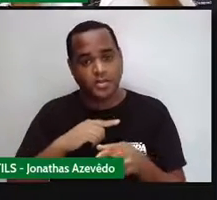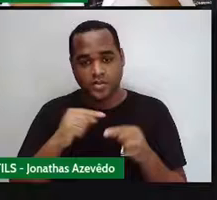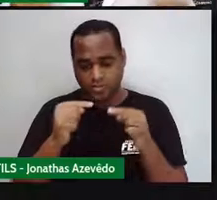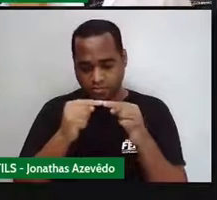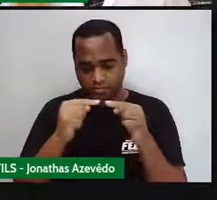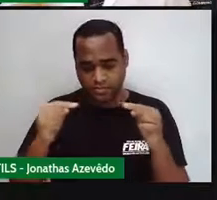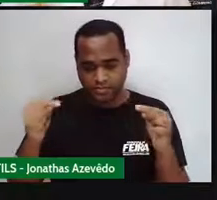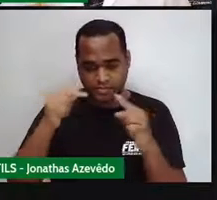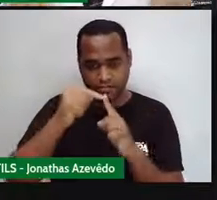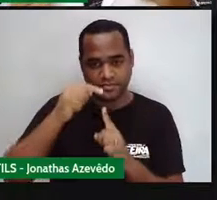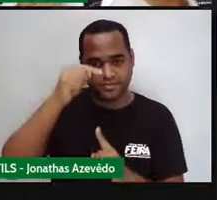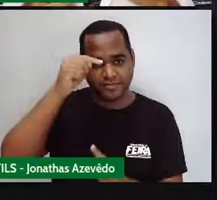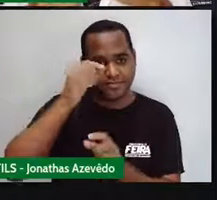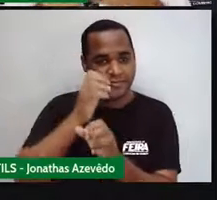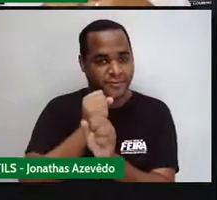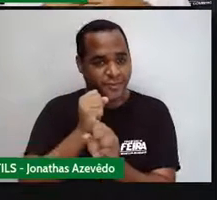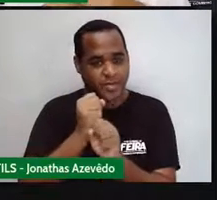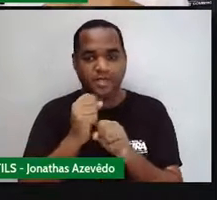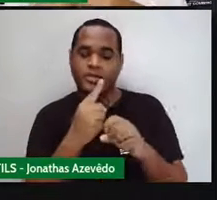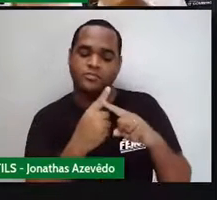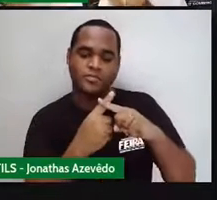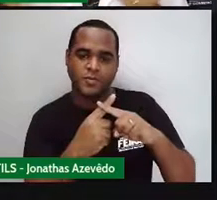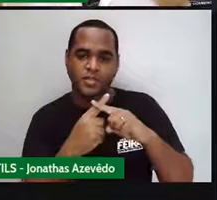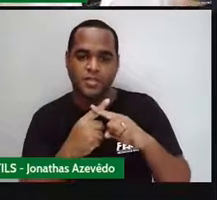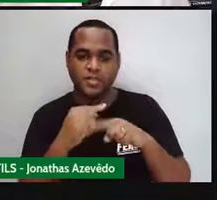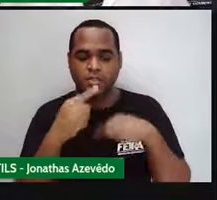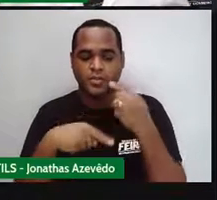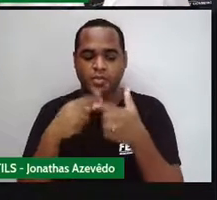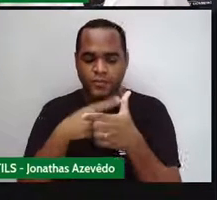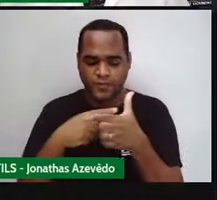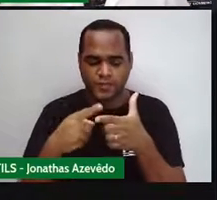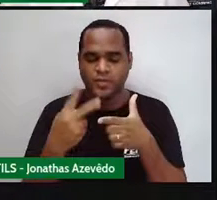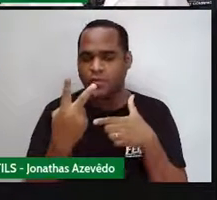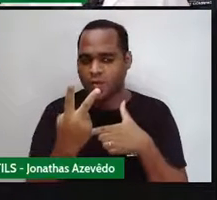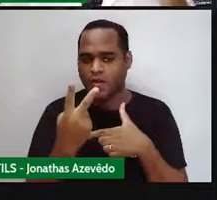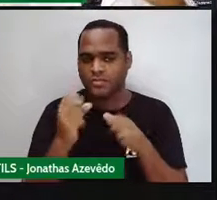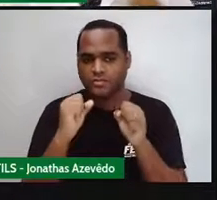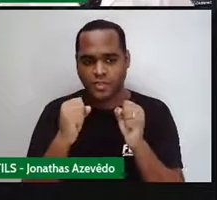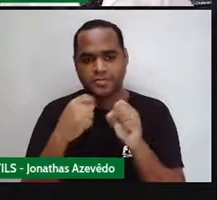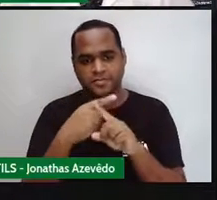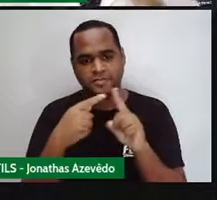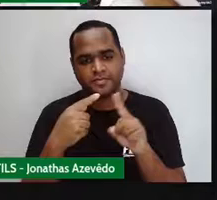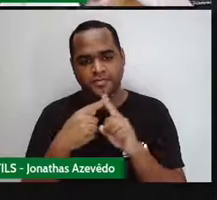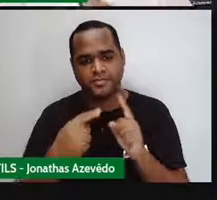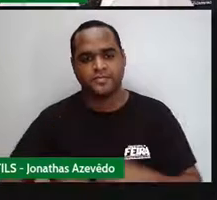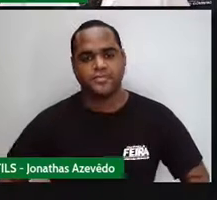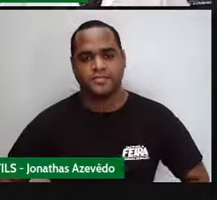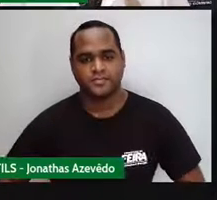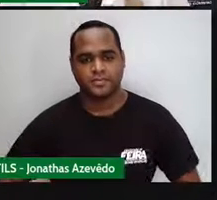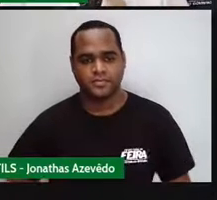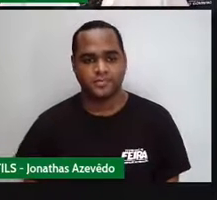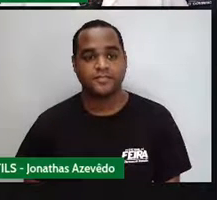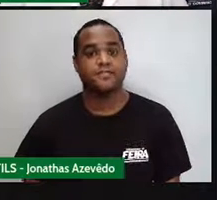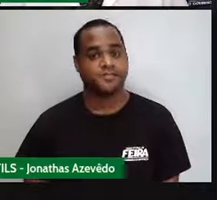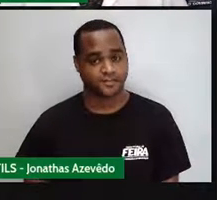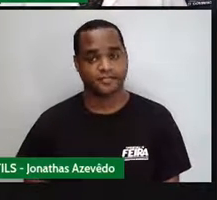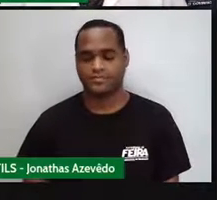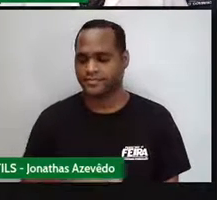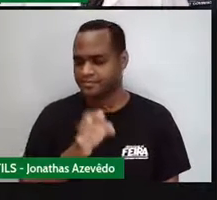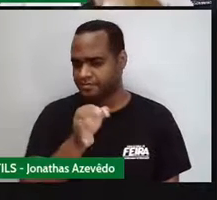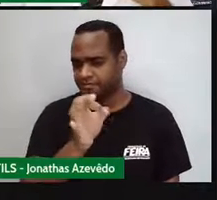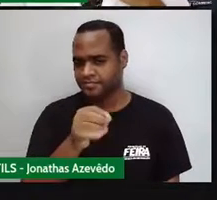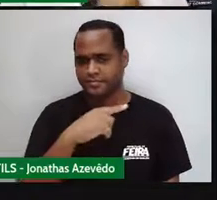a medida das duas diagonais, multiplicar e dividir por dois, já que é a metade. Tá bom? Então, até aqui, tudo bem?